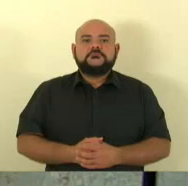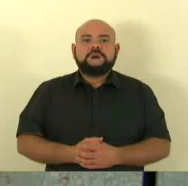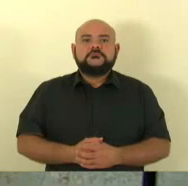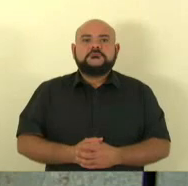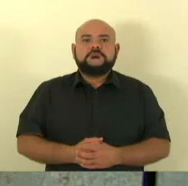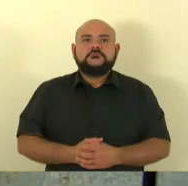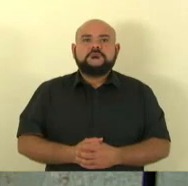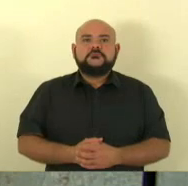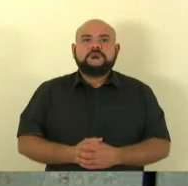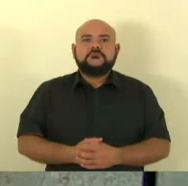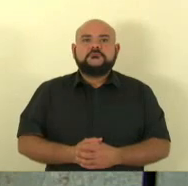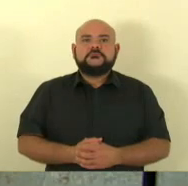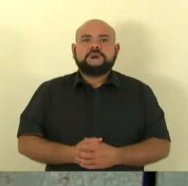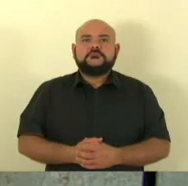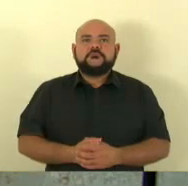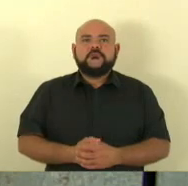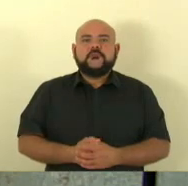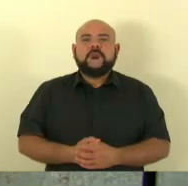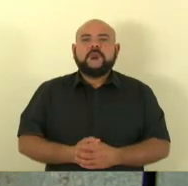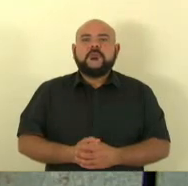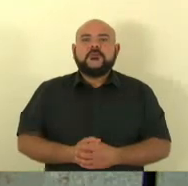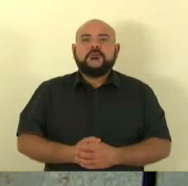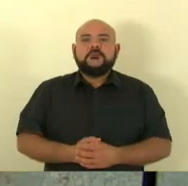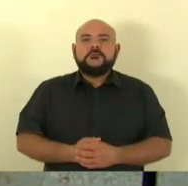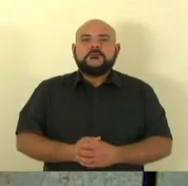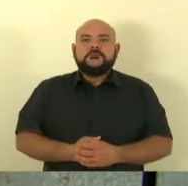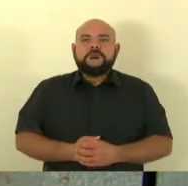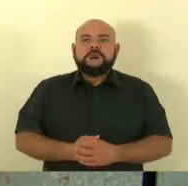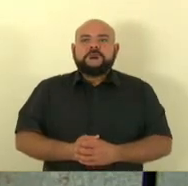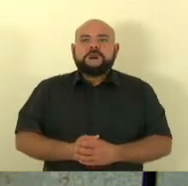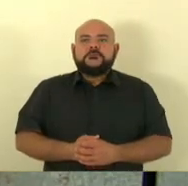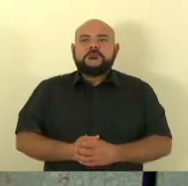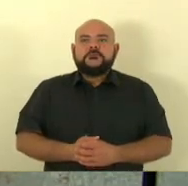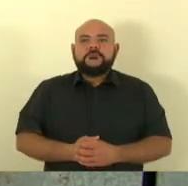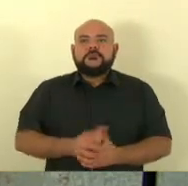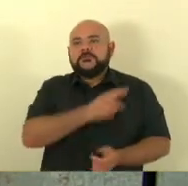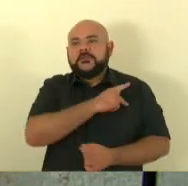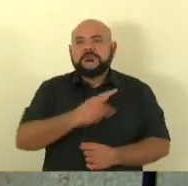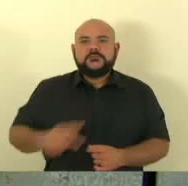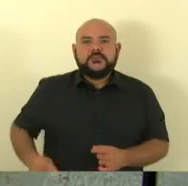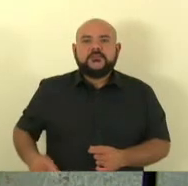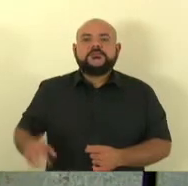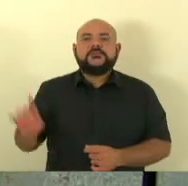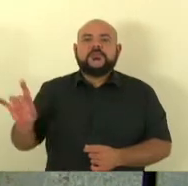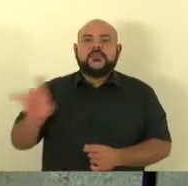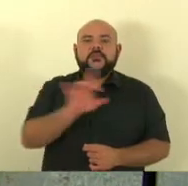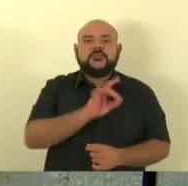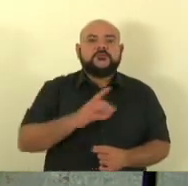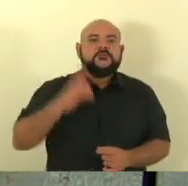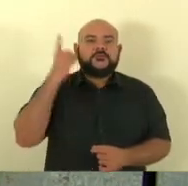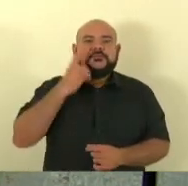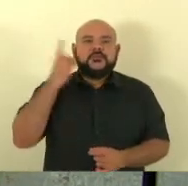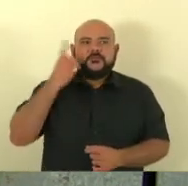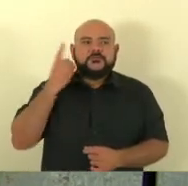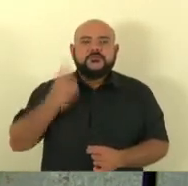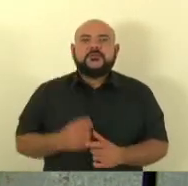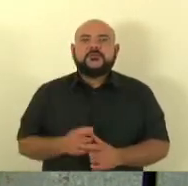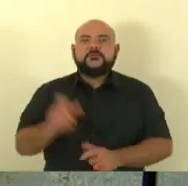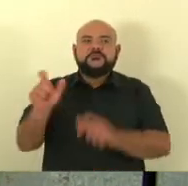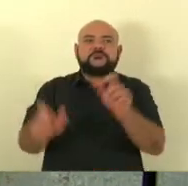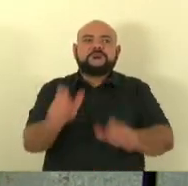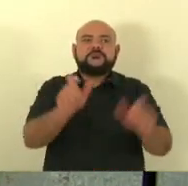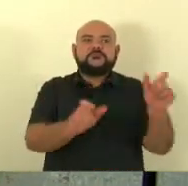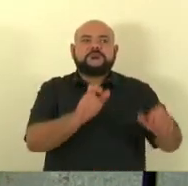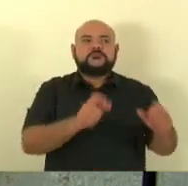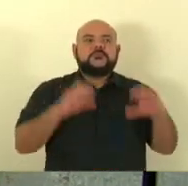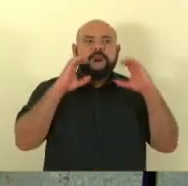Senhor presidente, senhoras e senhores deputados, servidores da Assembleia Legislativa, comunidade